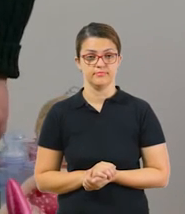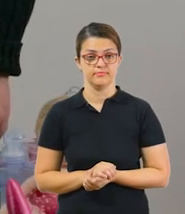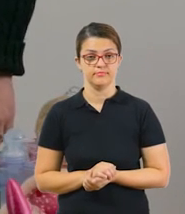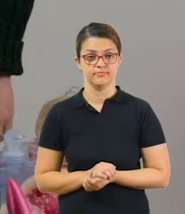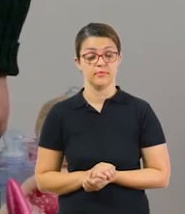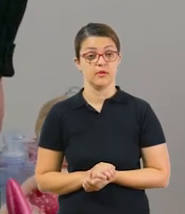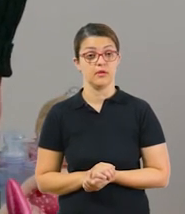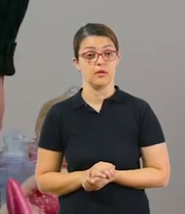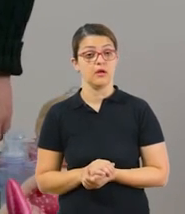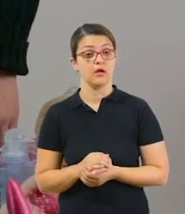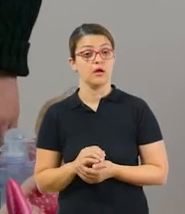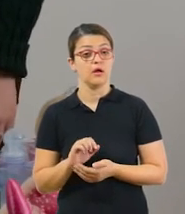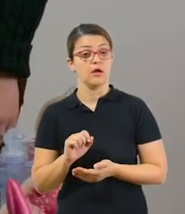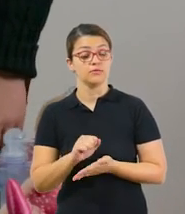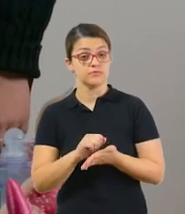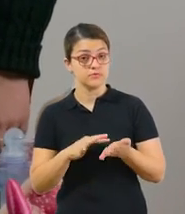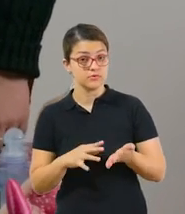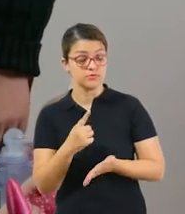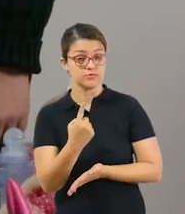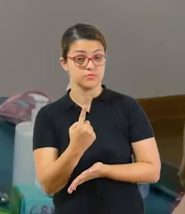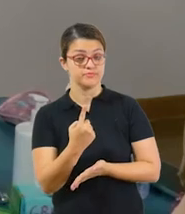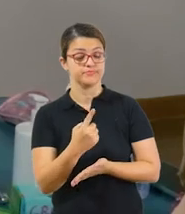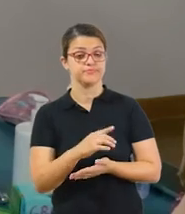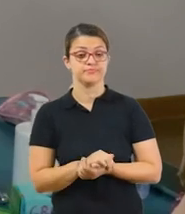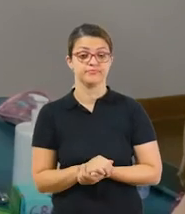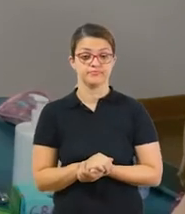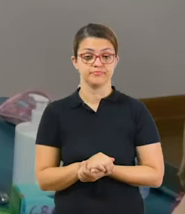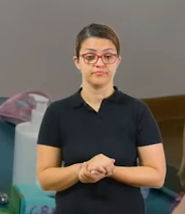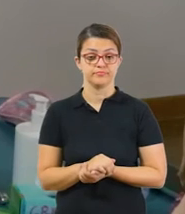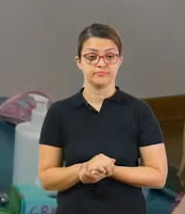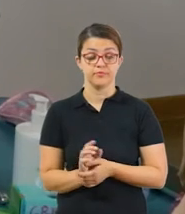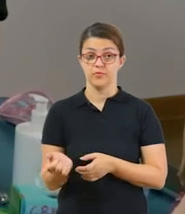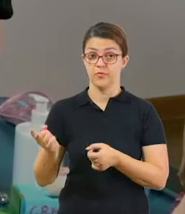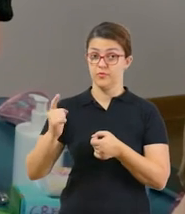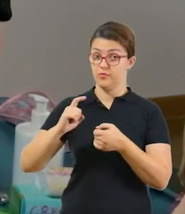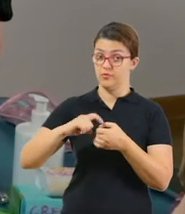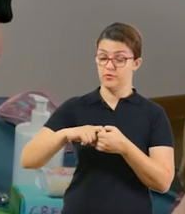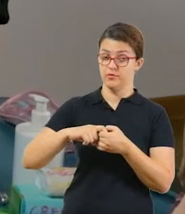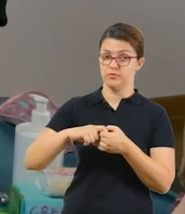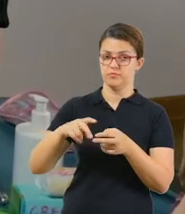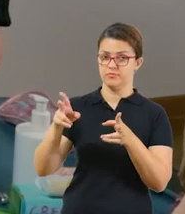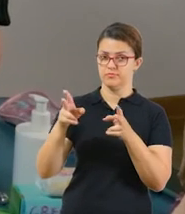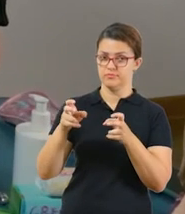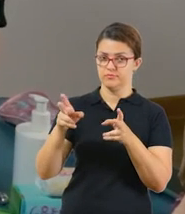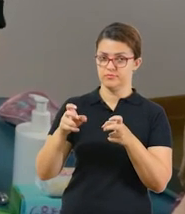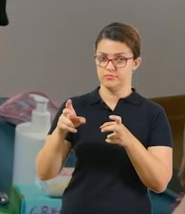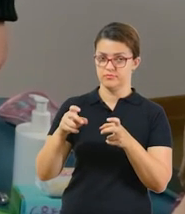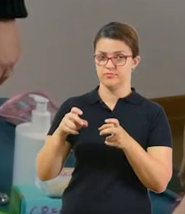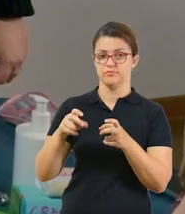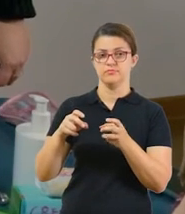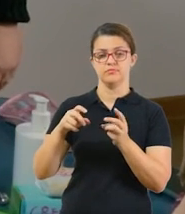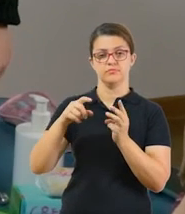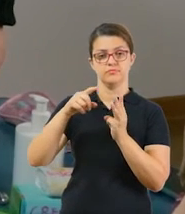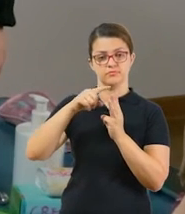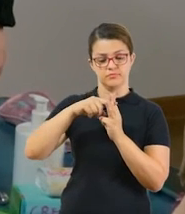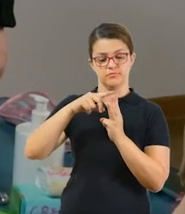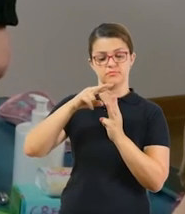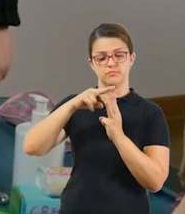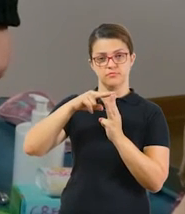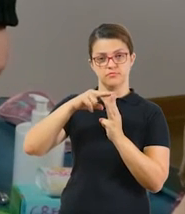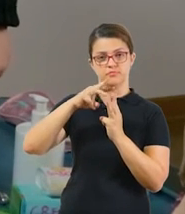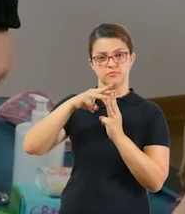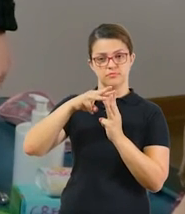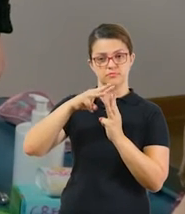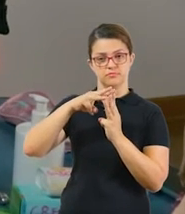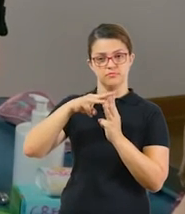Em matemática, vamos fazer a atividade número 1. Na atividade 1, nós vamos retomar o assunto de centena, dezena e